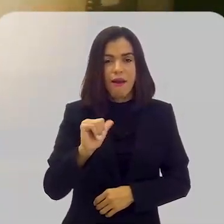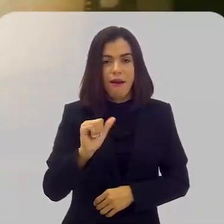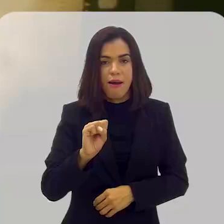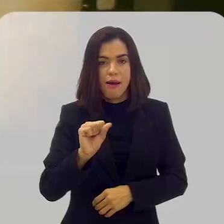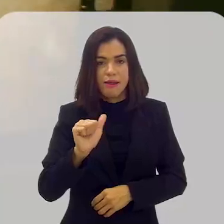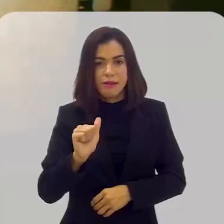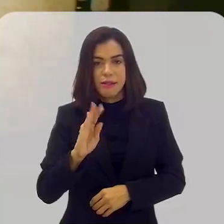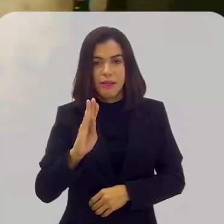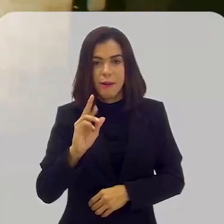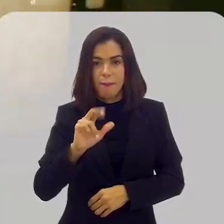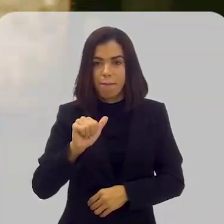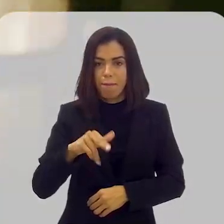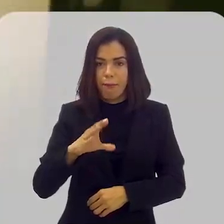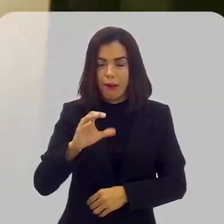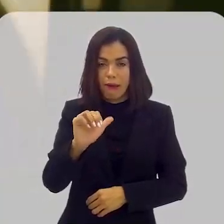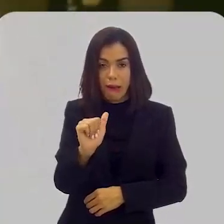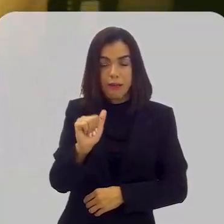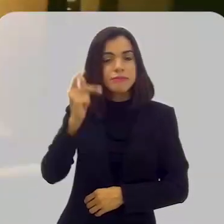paulista.